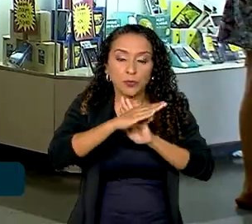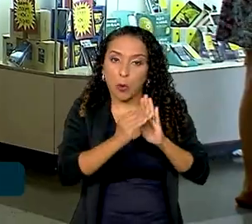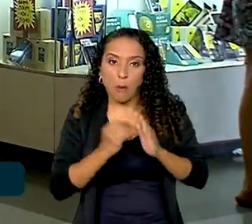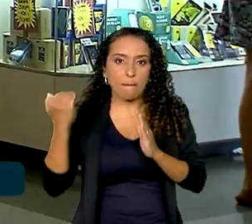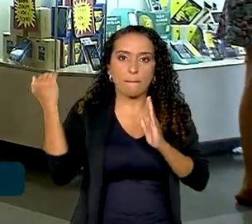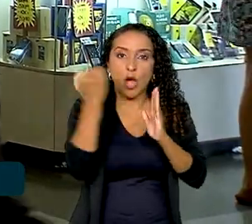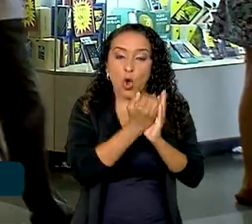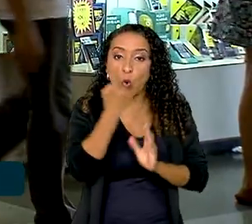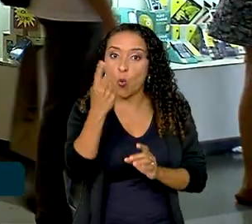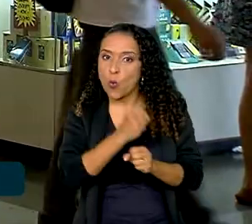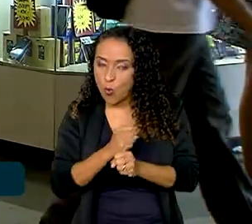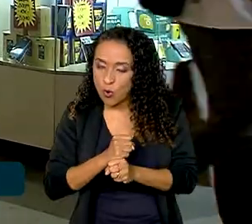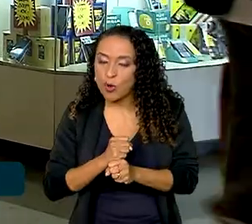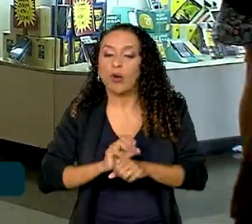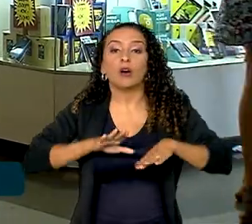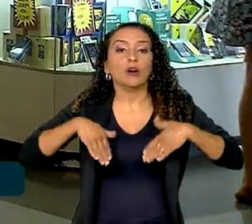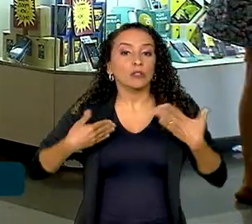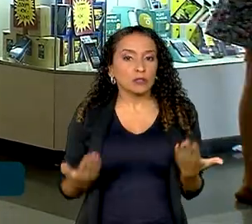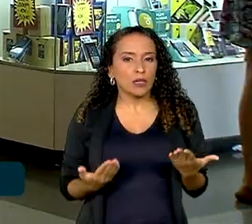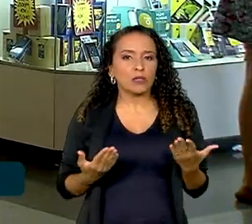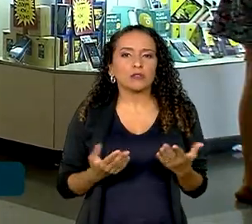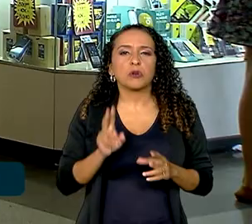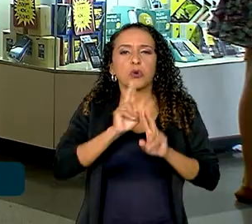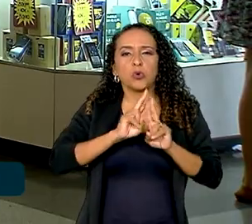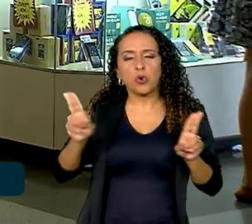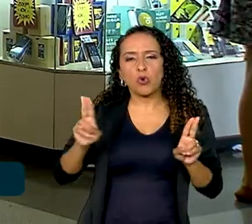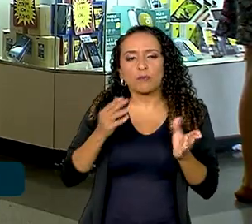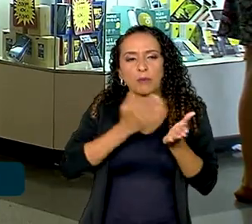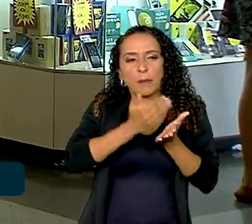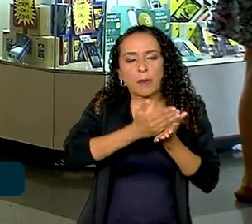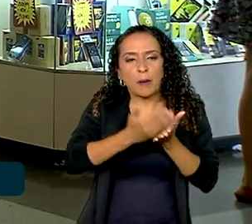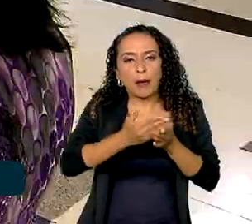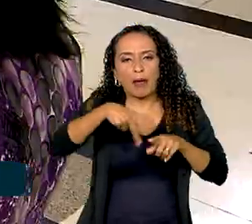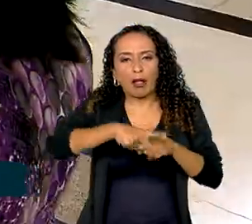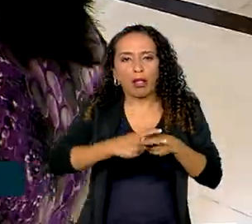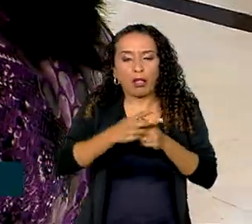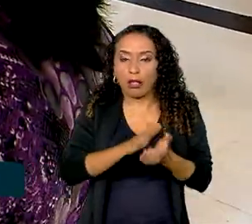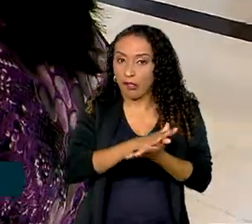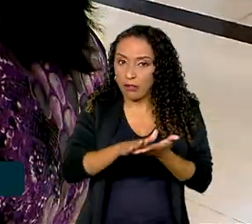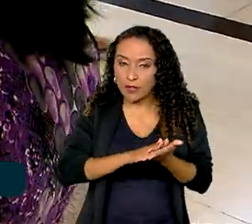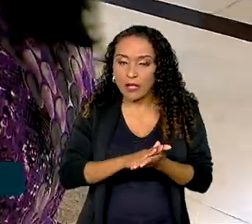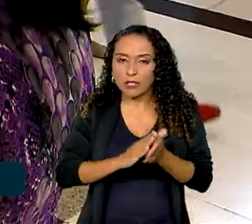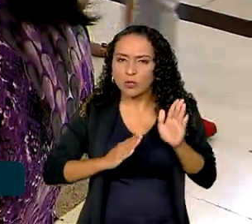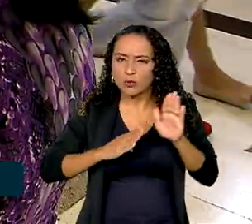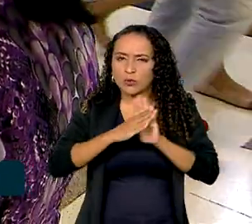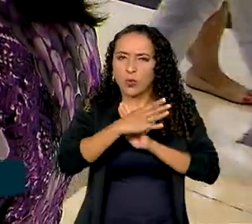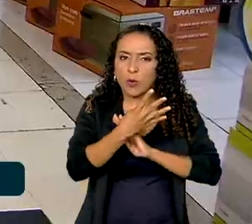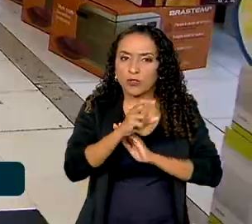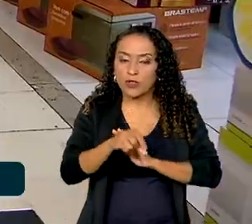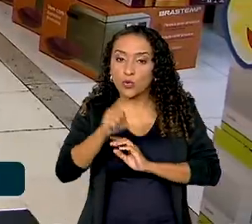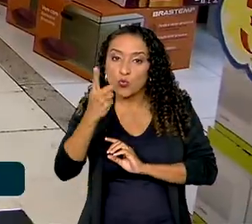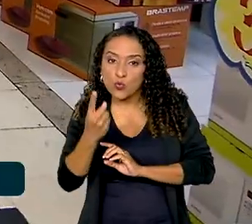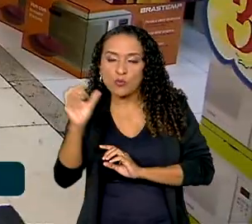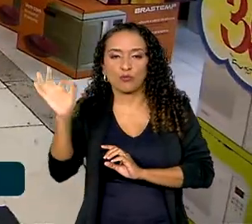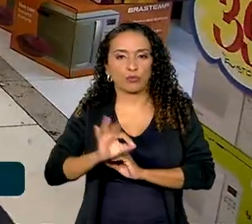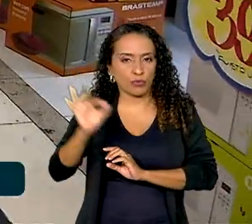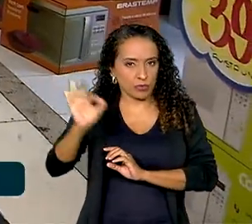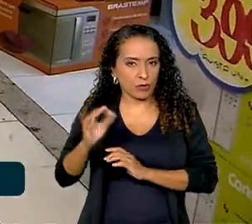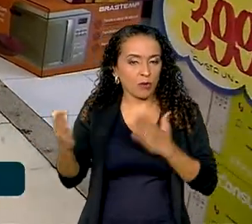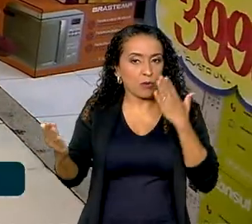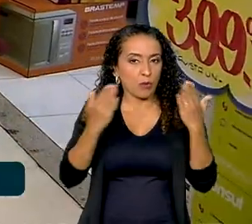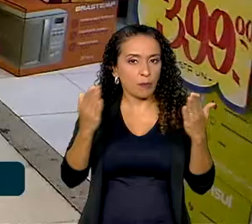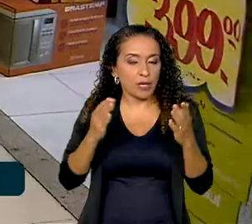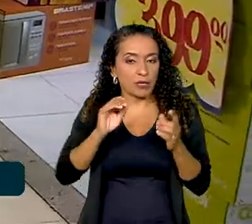maior em um ano. Então, naquela chamada série sem ajuste sazonal, o crescimento é de 4,1% em